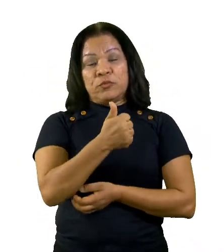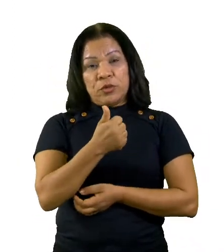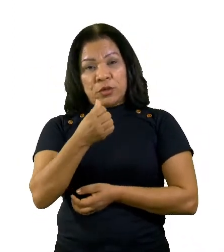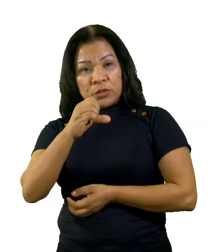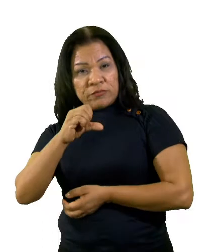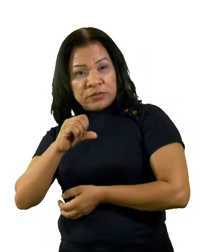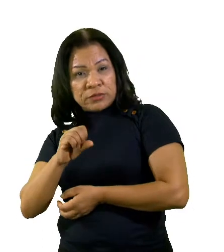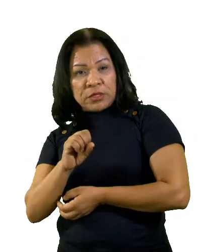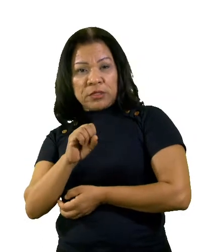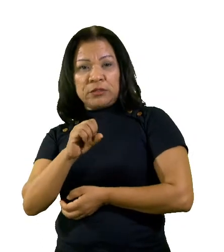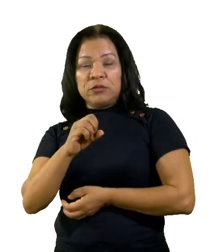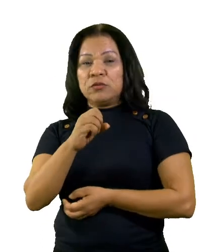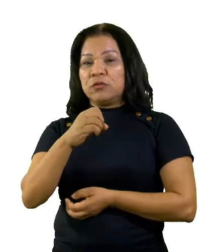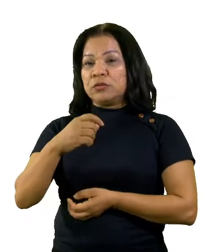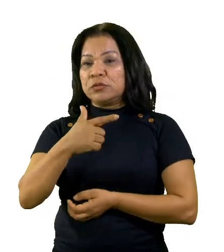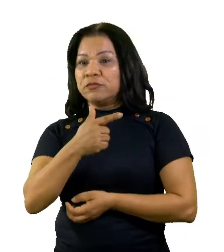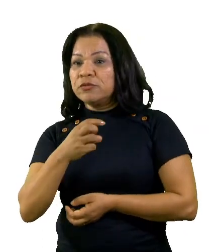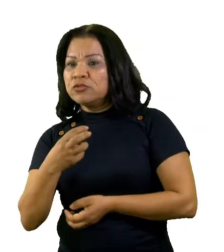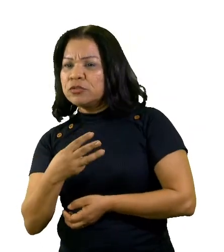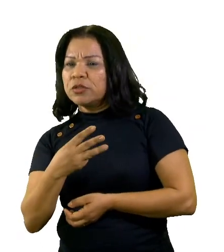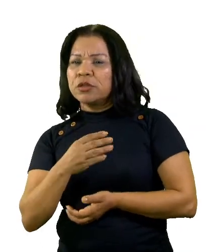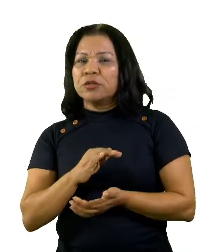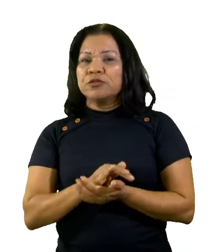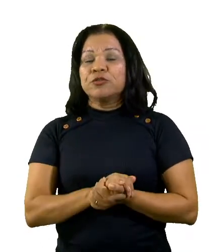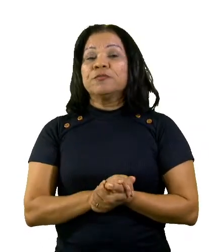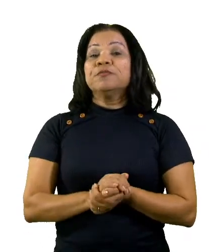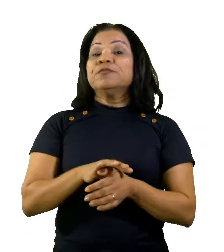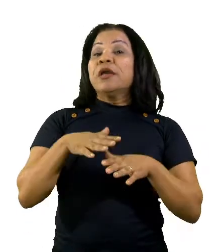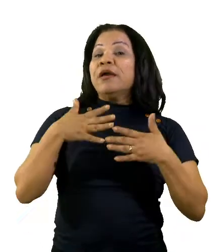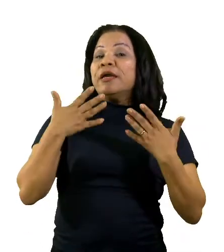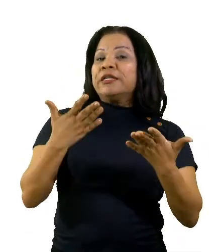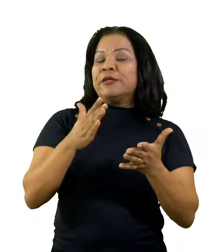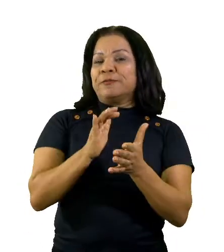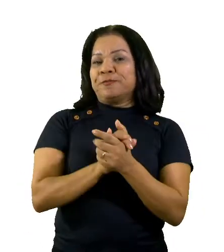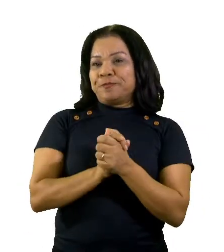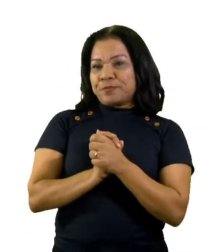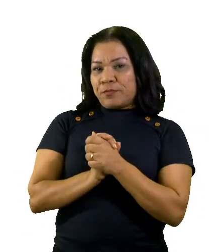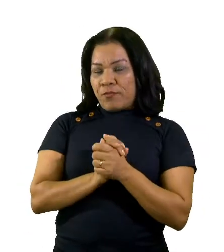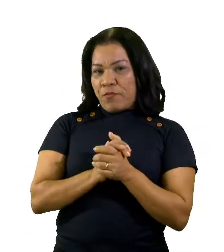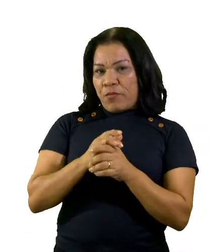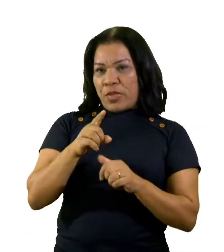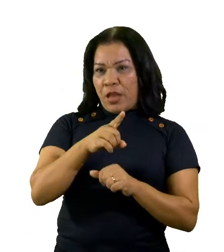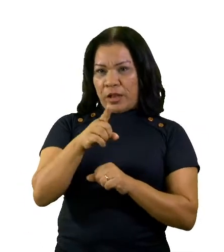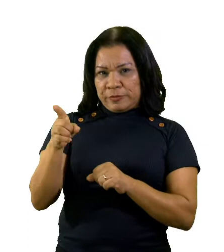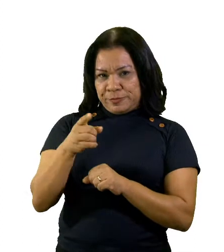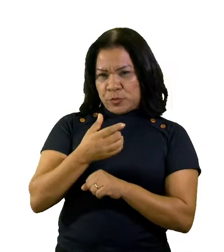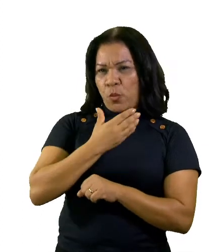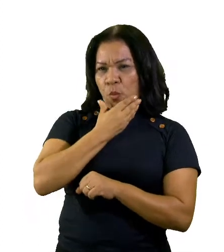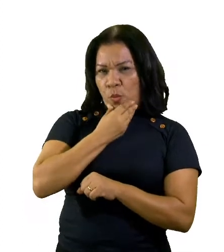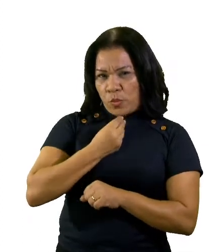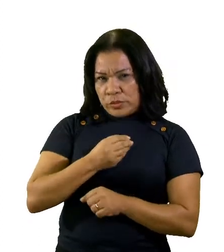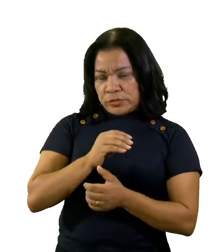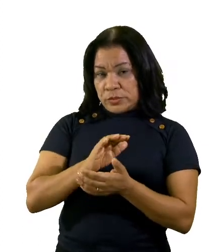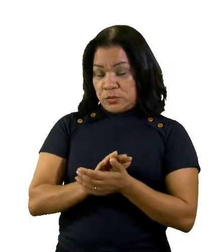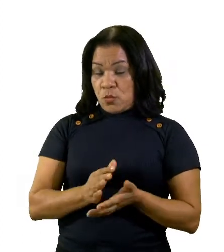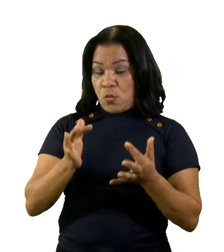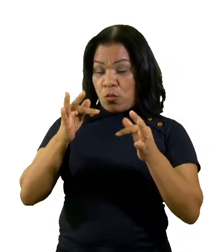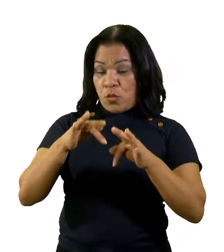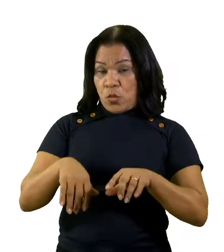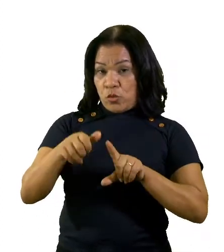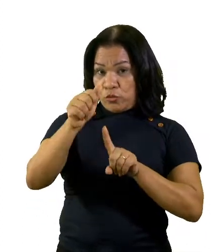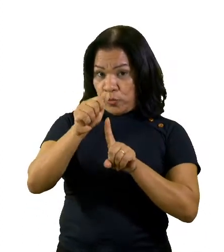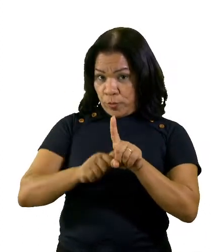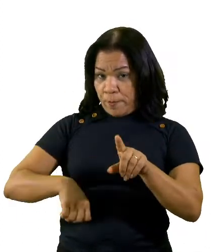departamento de atendimento ao consumidor. Prezados senhores, no último mês, realizei a compra de